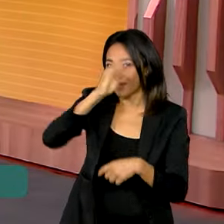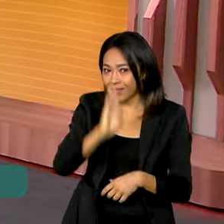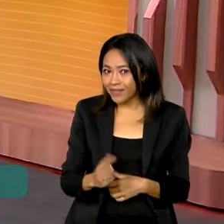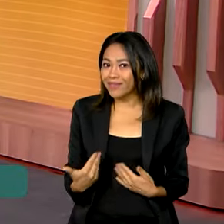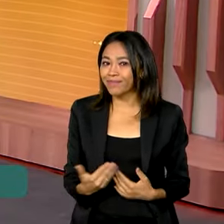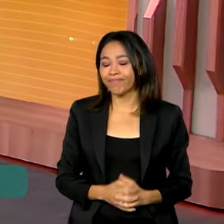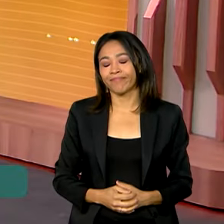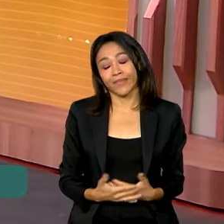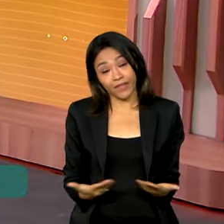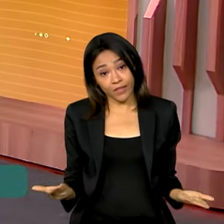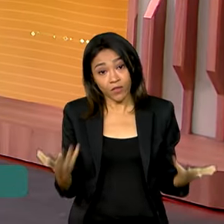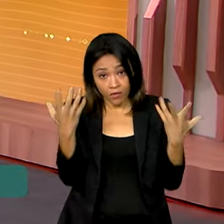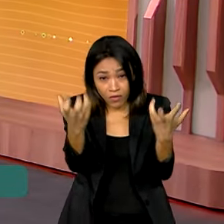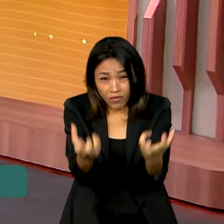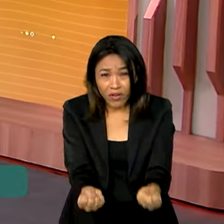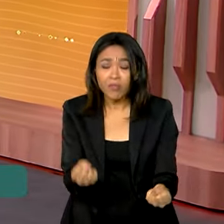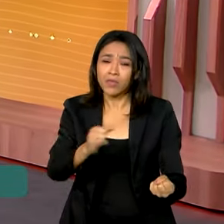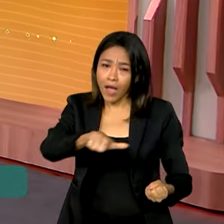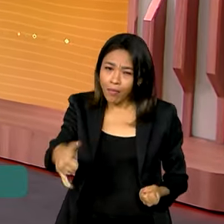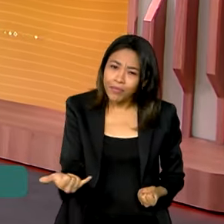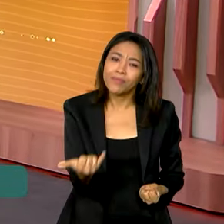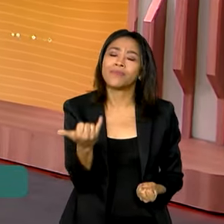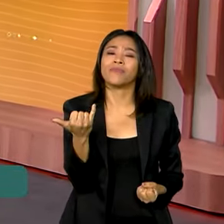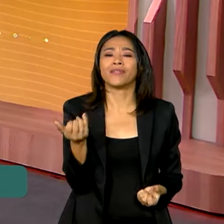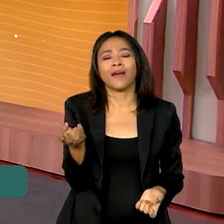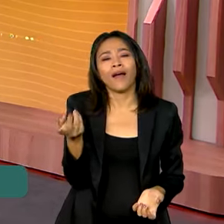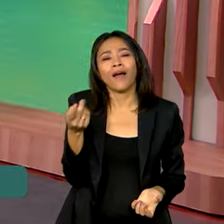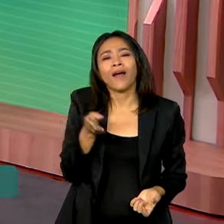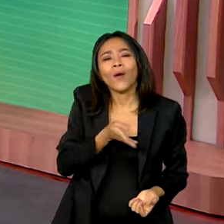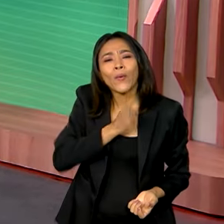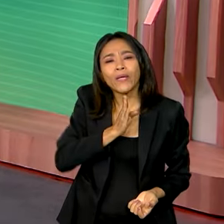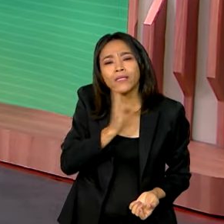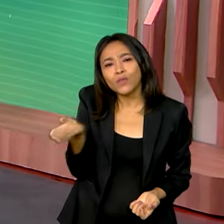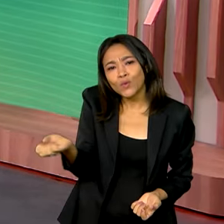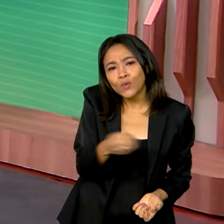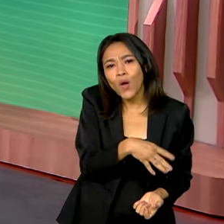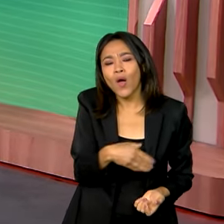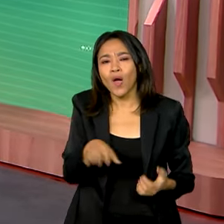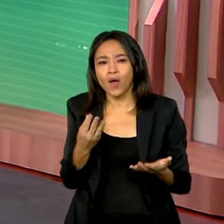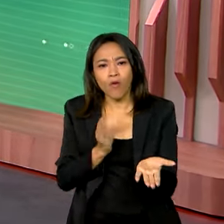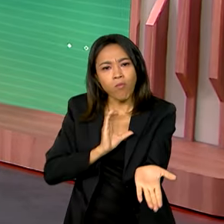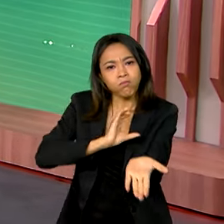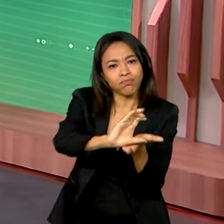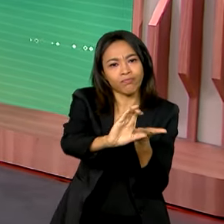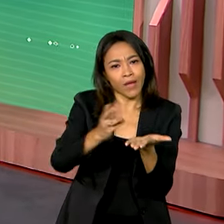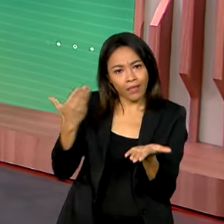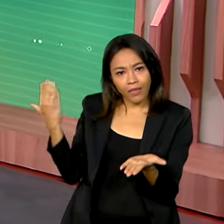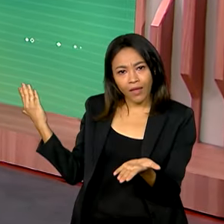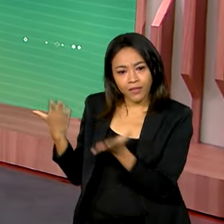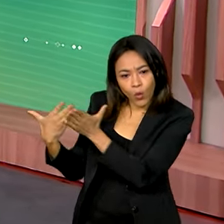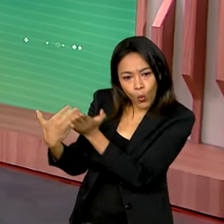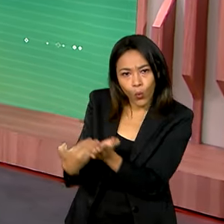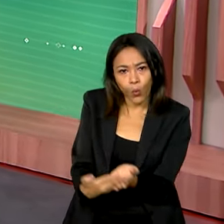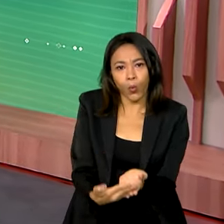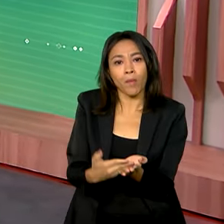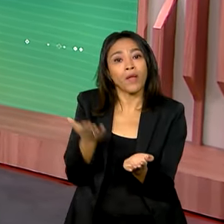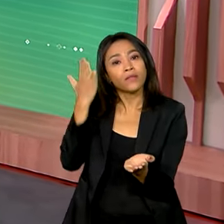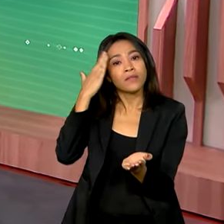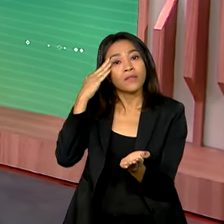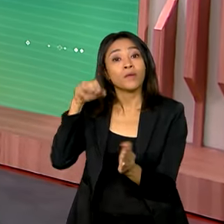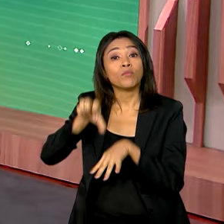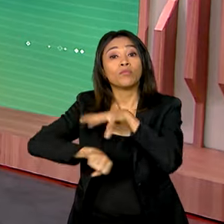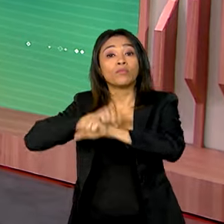É isso, então vamos aproveitar esta notícia sobre os novos investimentos no porto de Suape para acessar os dados da